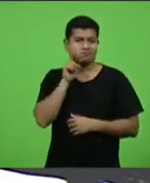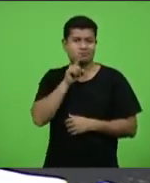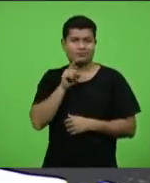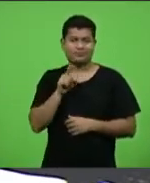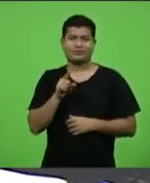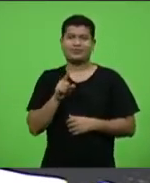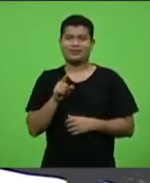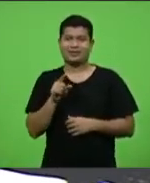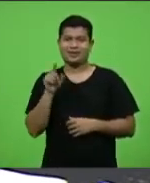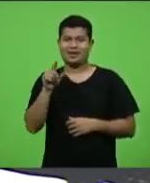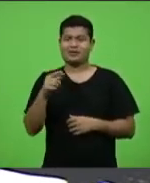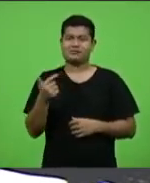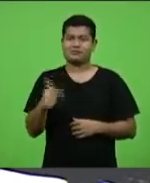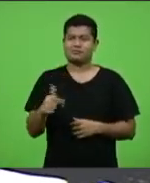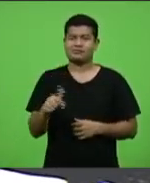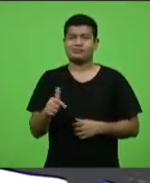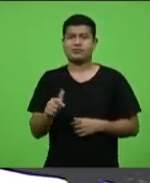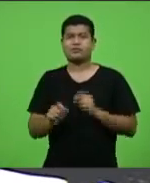não tem mais a